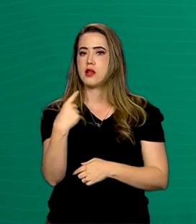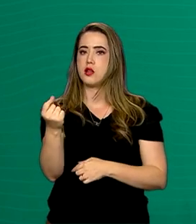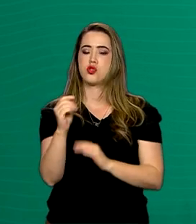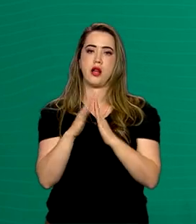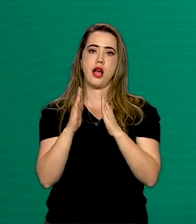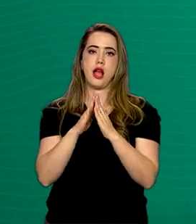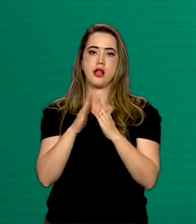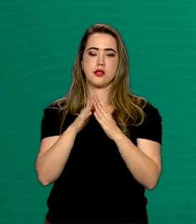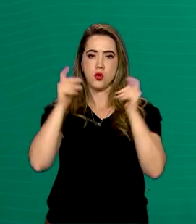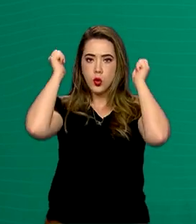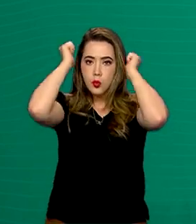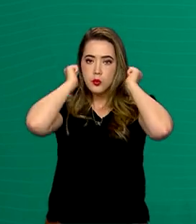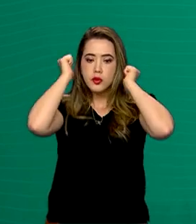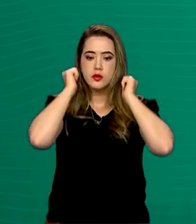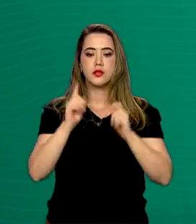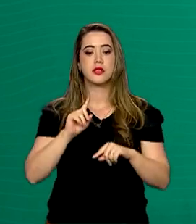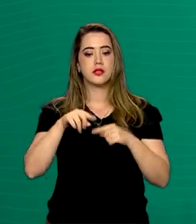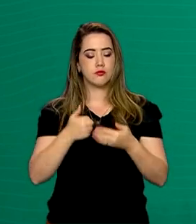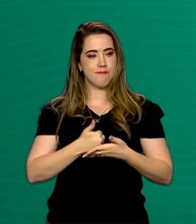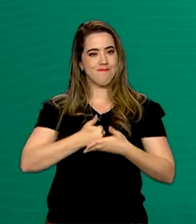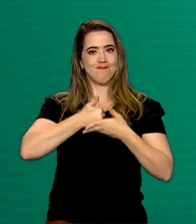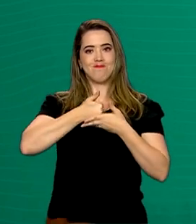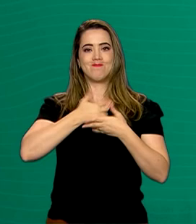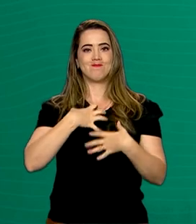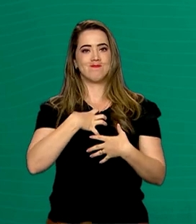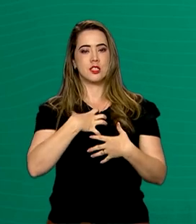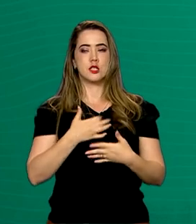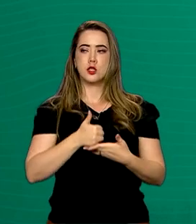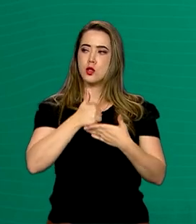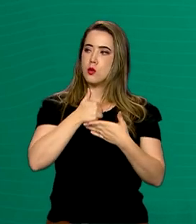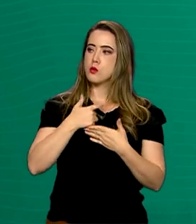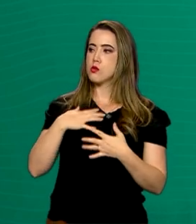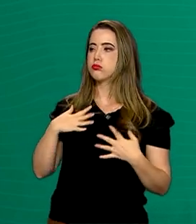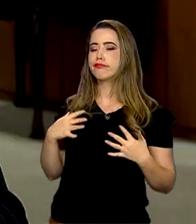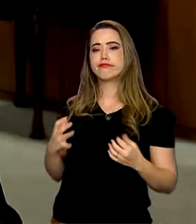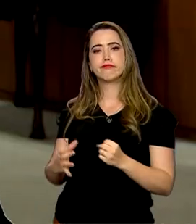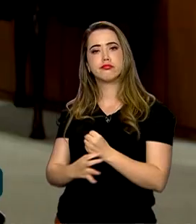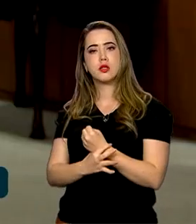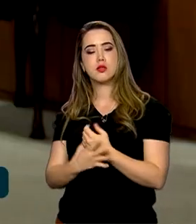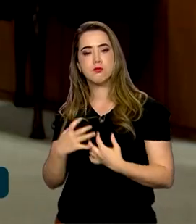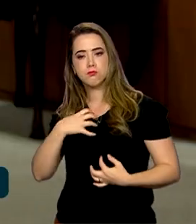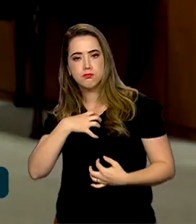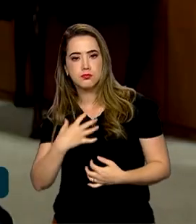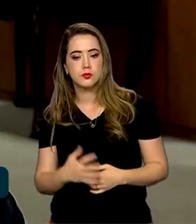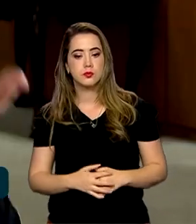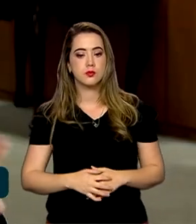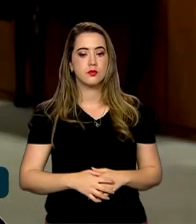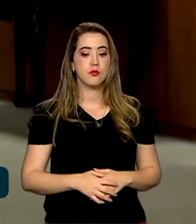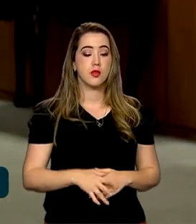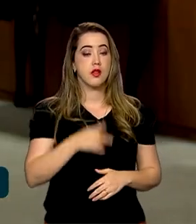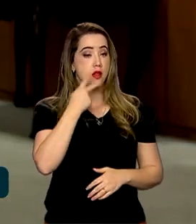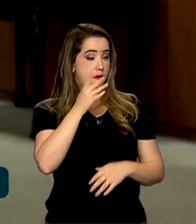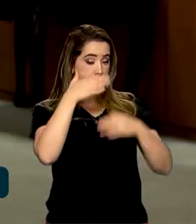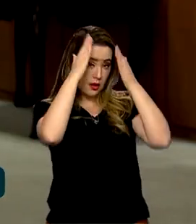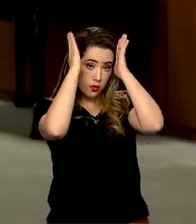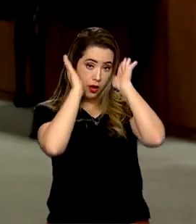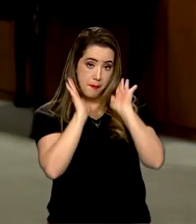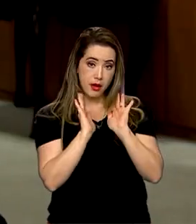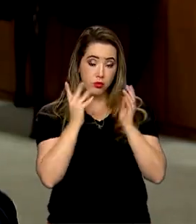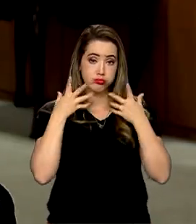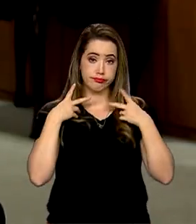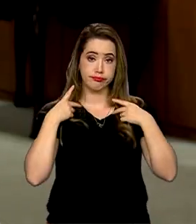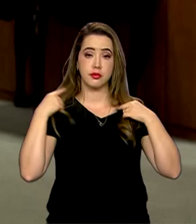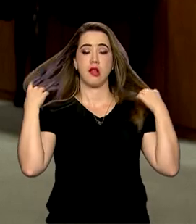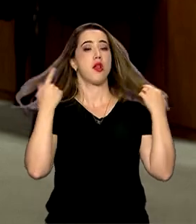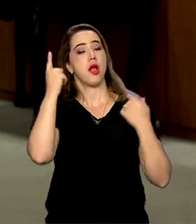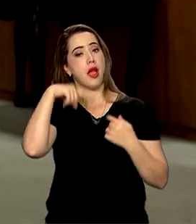que minha autoestima aumentou, ficou bem melhor, eu me sentia mais segura. Dizem que o cabelo é a moldura do rosto e para a mulher